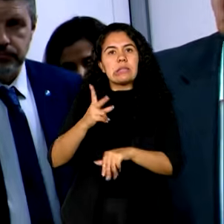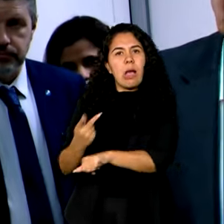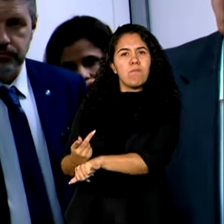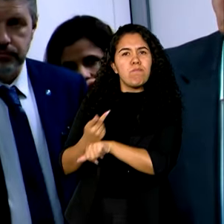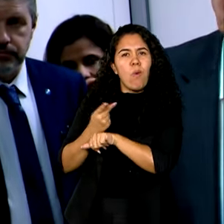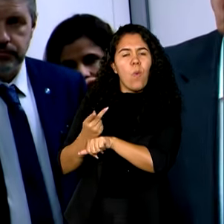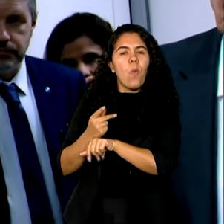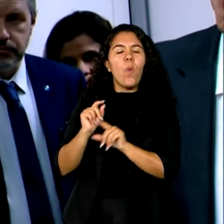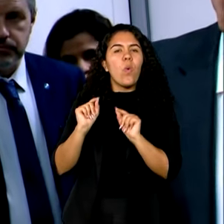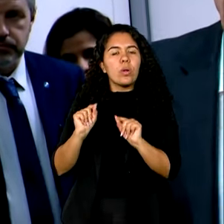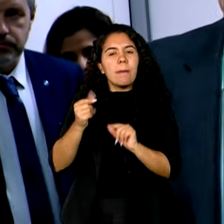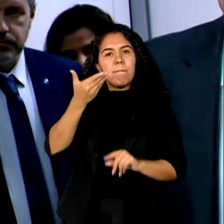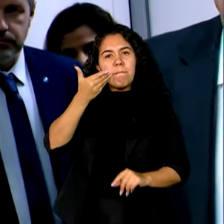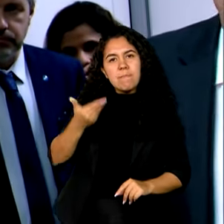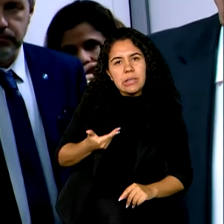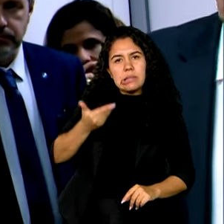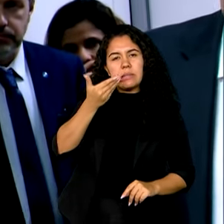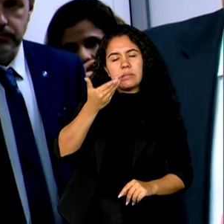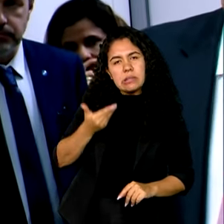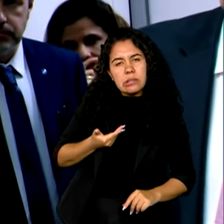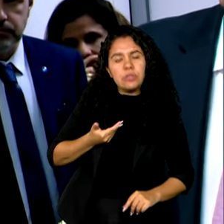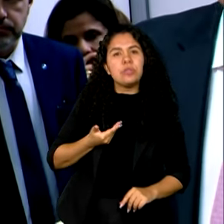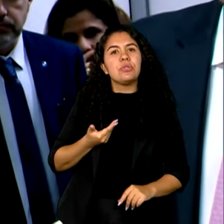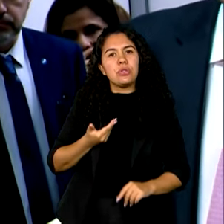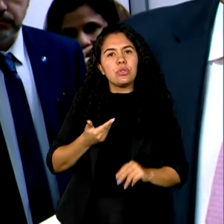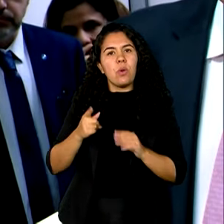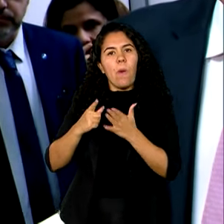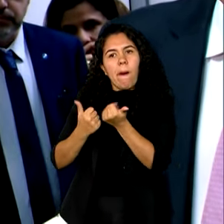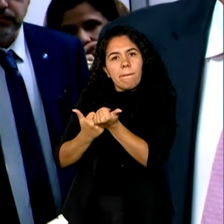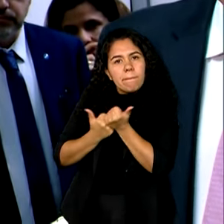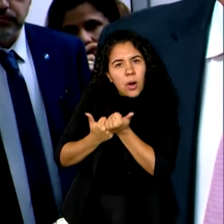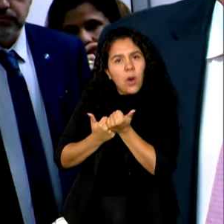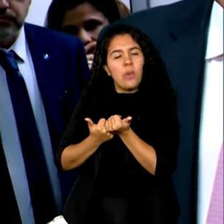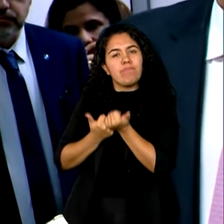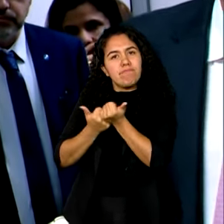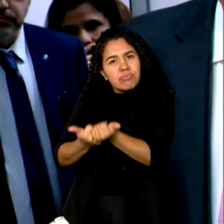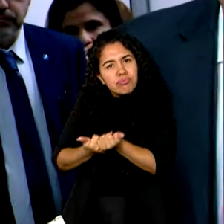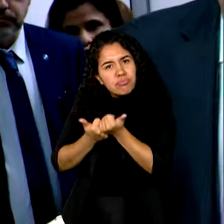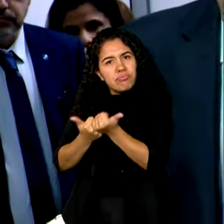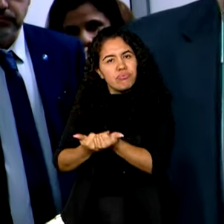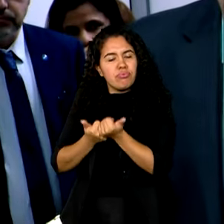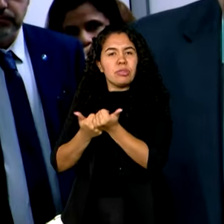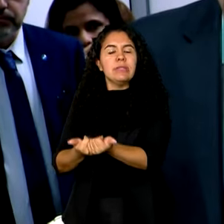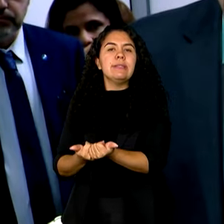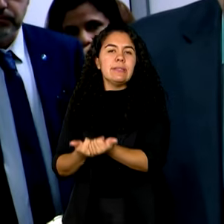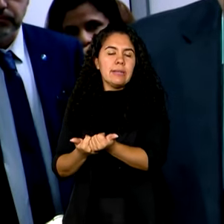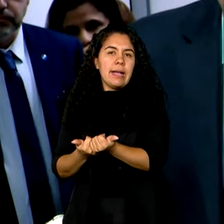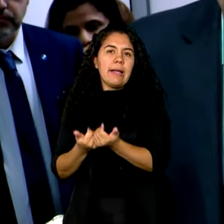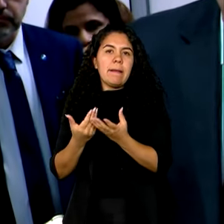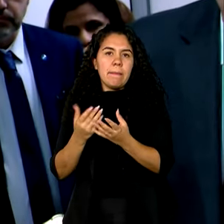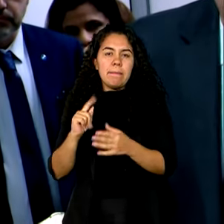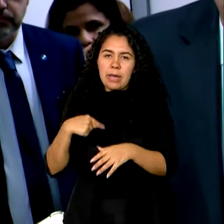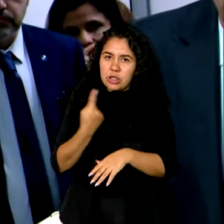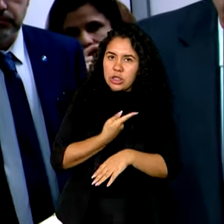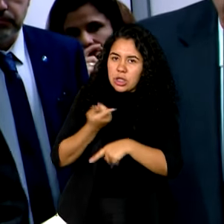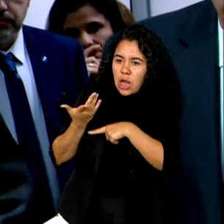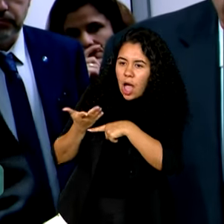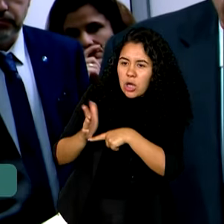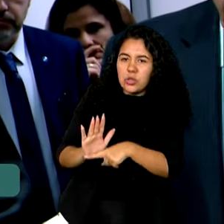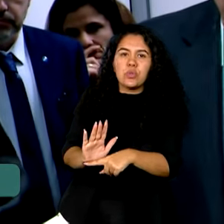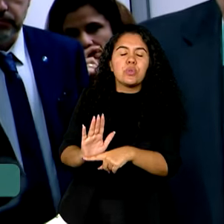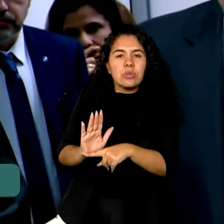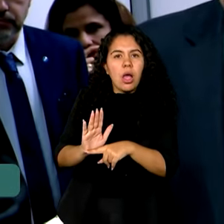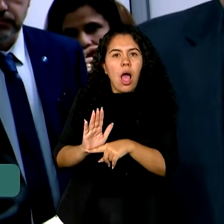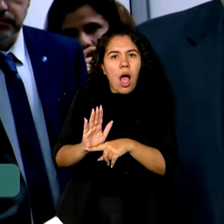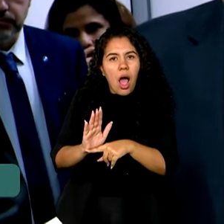pedindo auxílio para que a gente ajudasse a